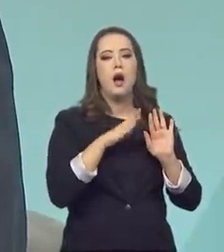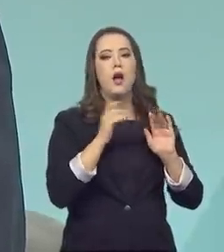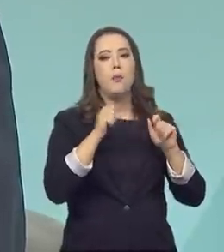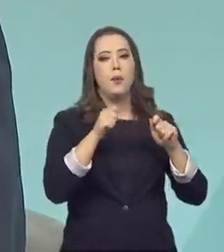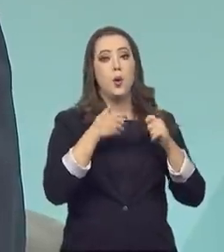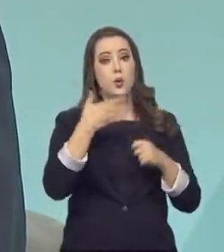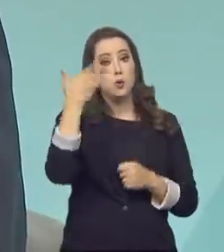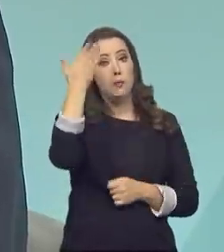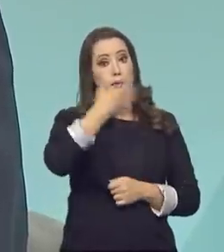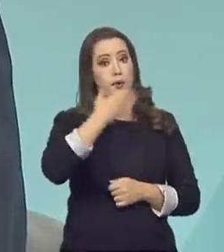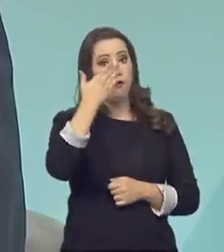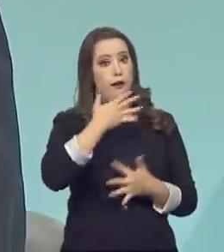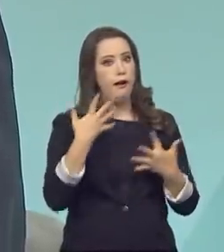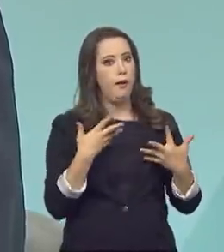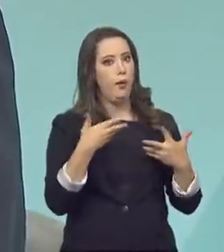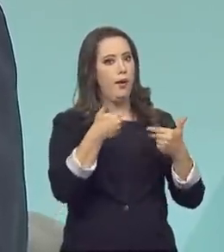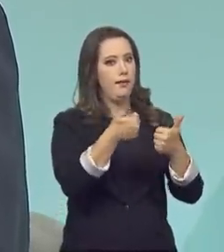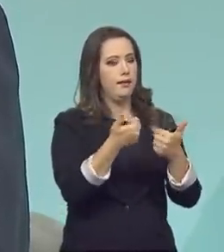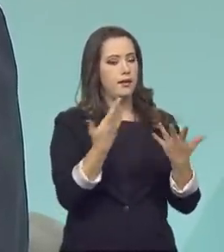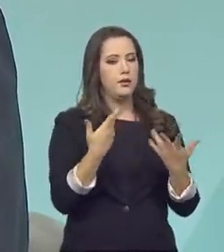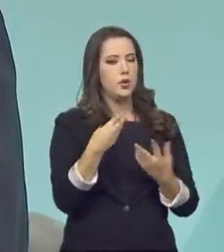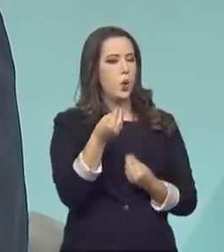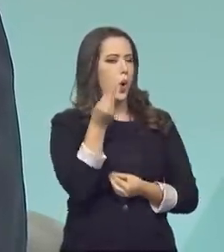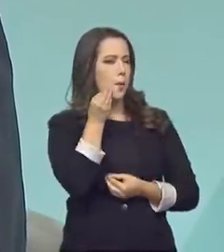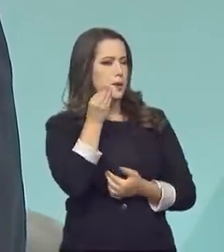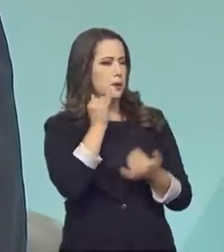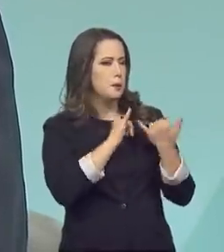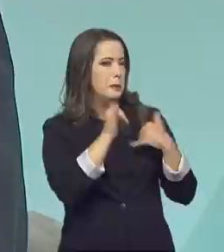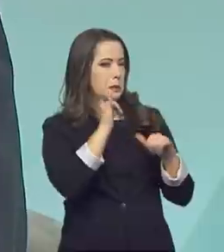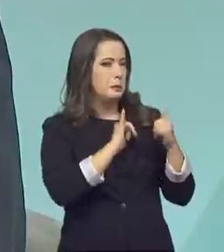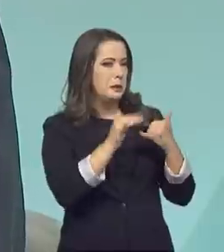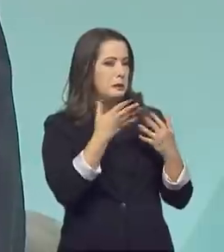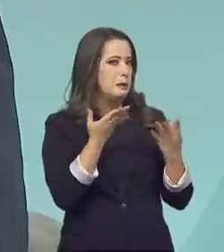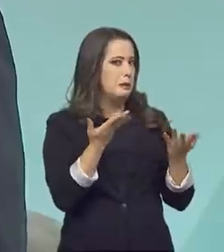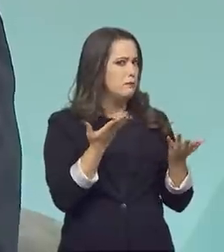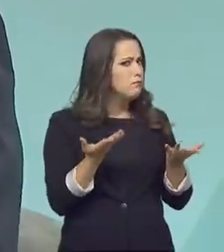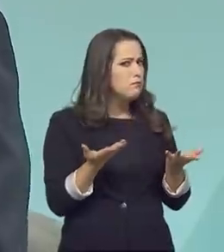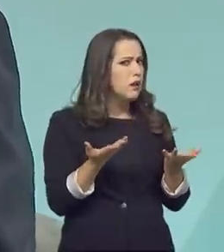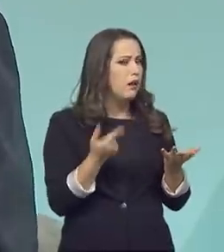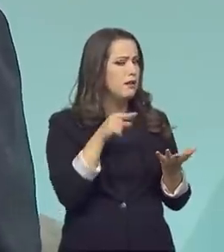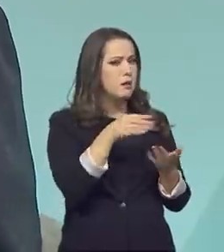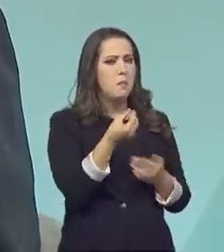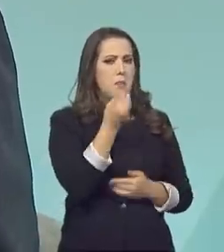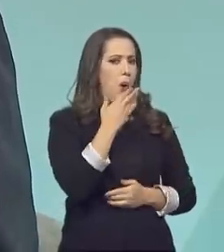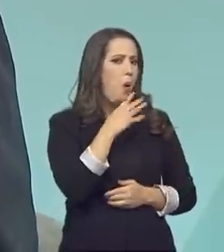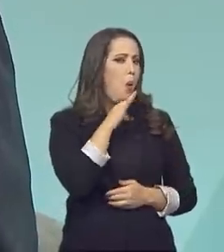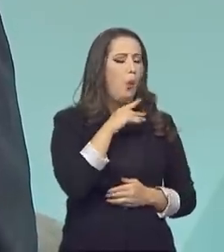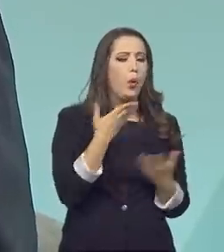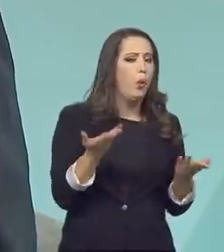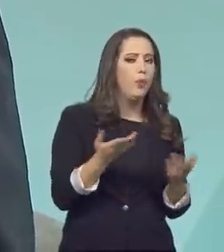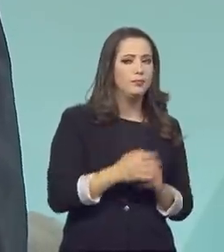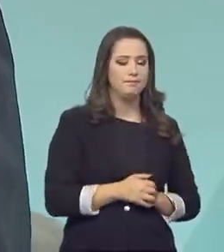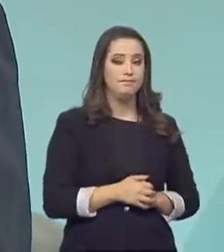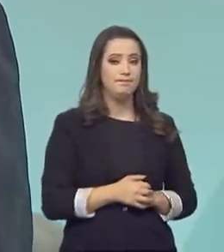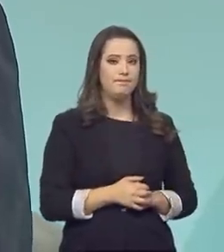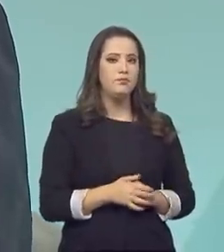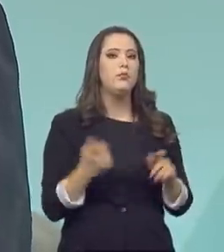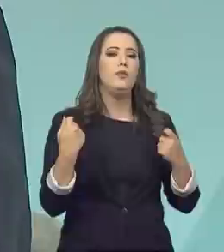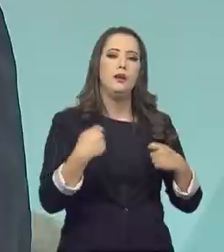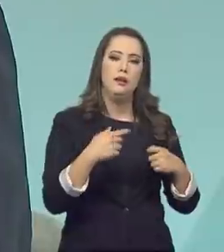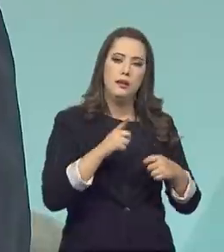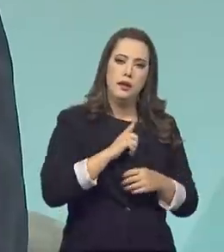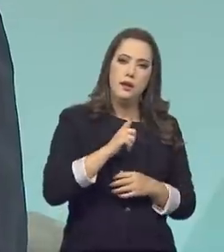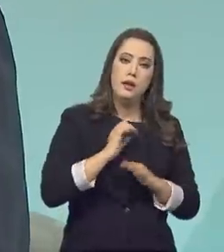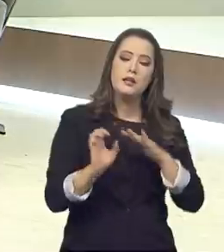avaliação da conformidade. Como é que eu vou testar o meu equipamento, o meu produto, para ver se ele está de acordo com essa norma? Aí eu tenho os